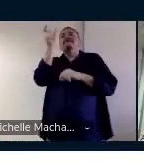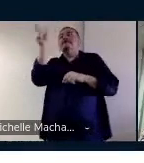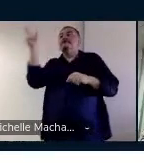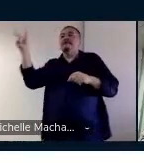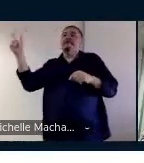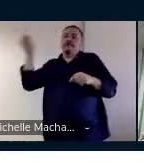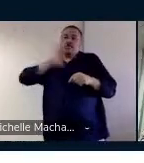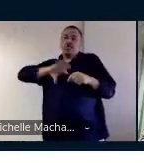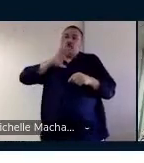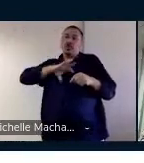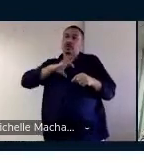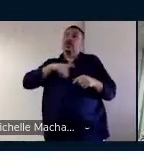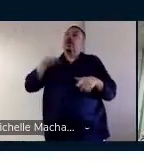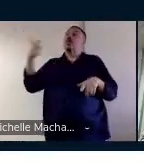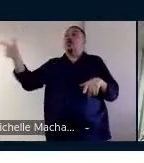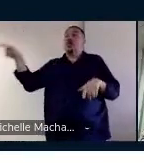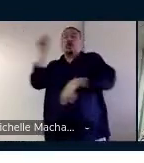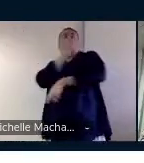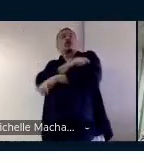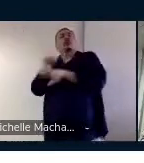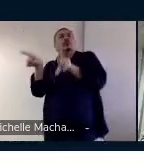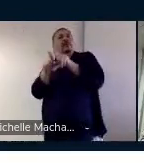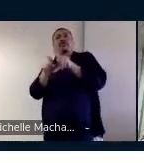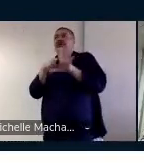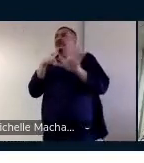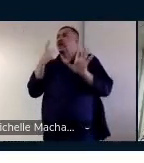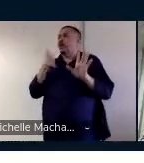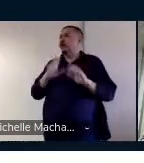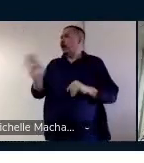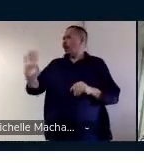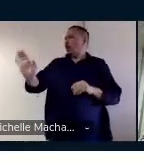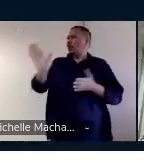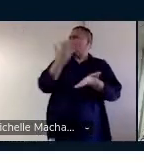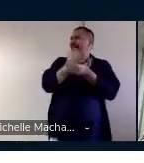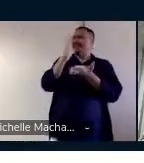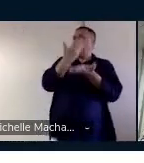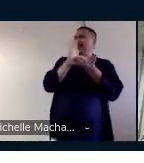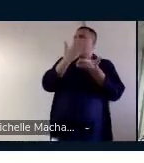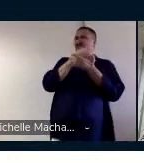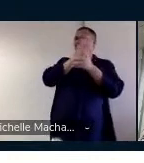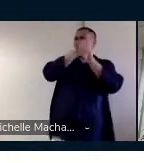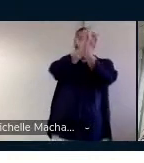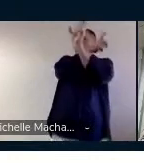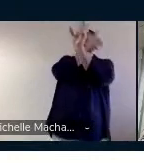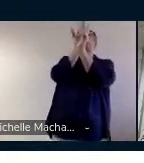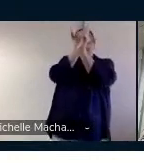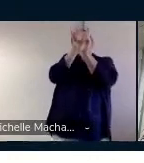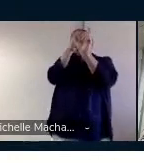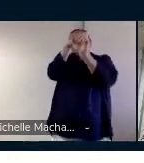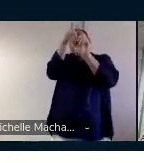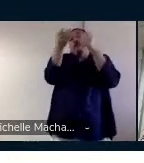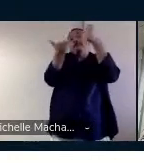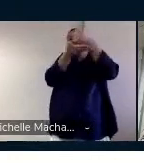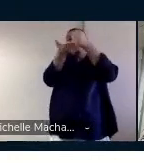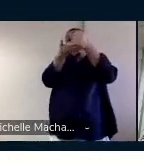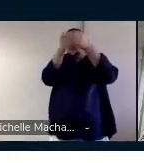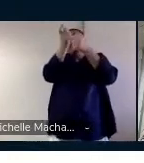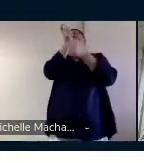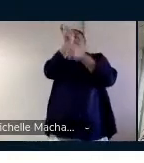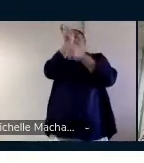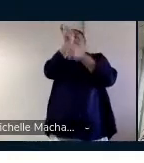alunos que tinham enviado essas palavras também puderam perceber. Não, não tem nada a ver. Realmente, não é um prefixo. É só parte da base da